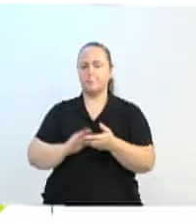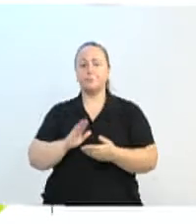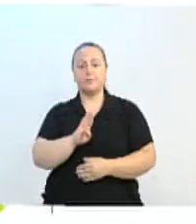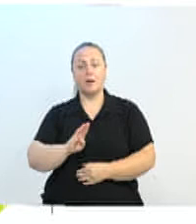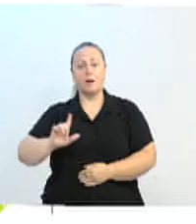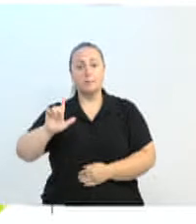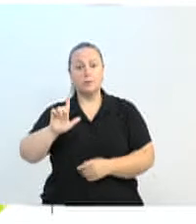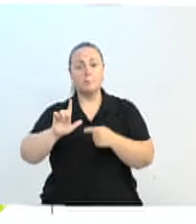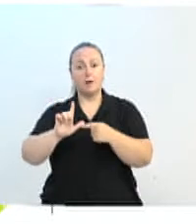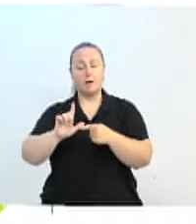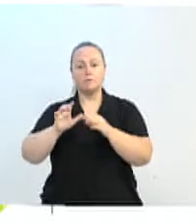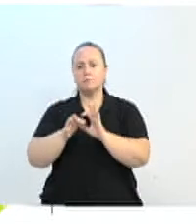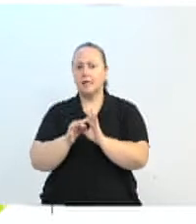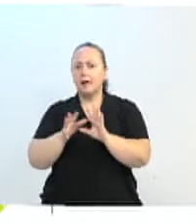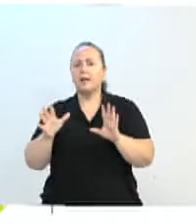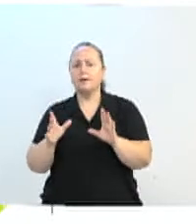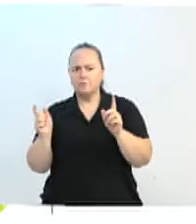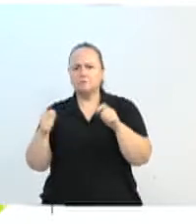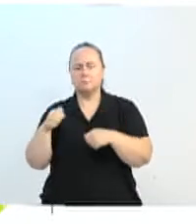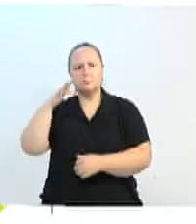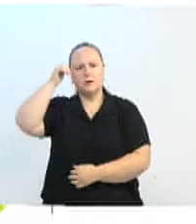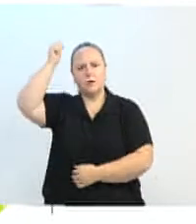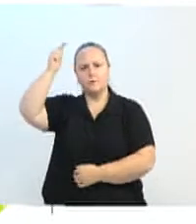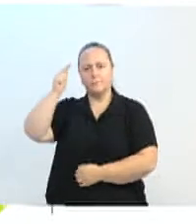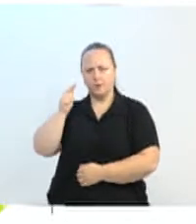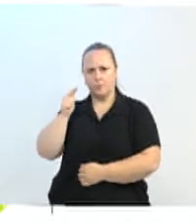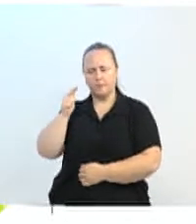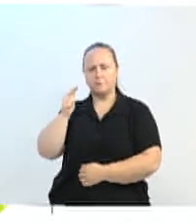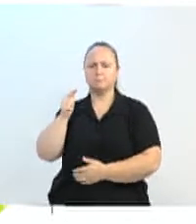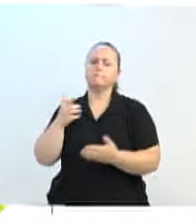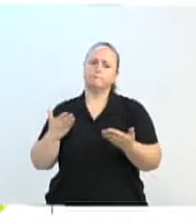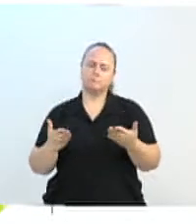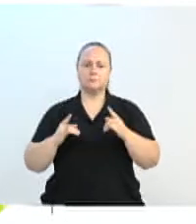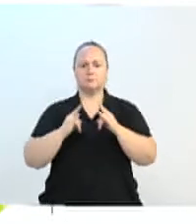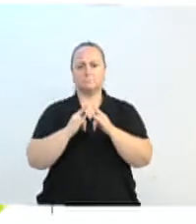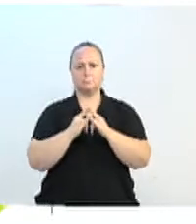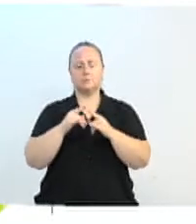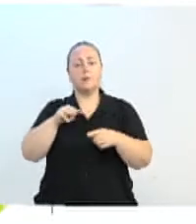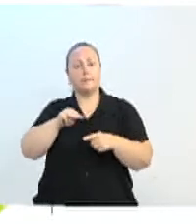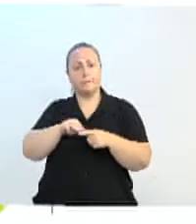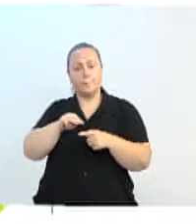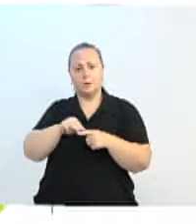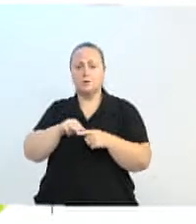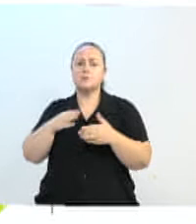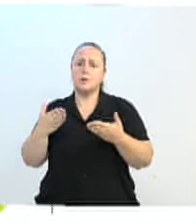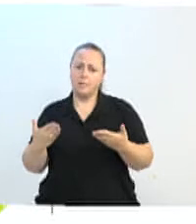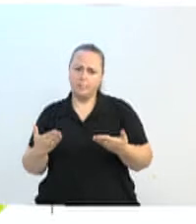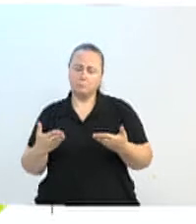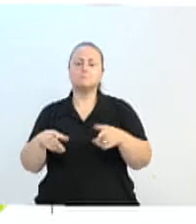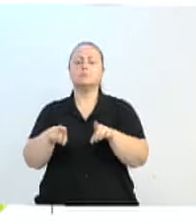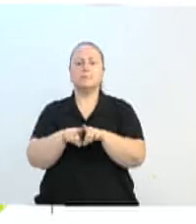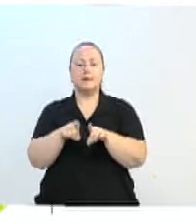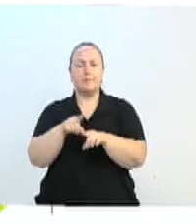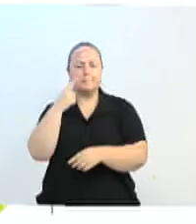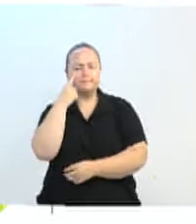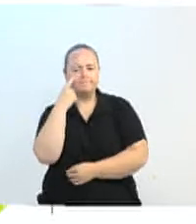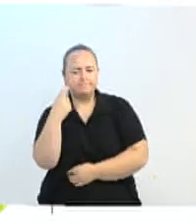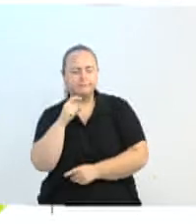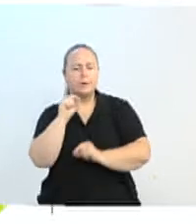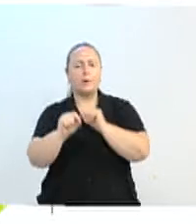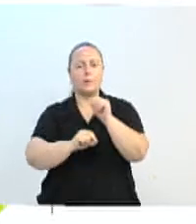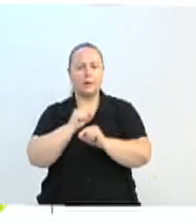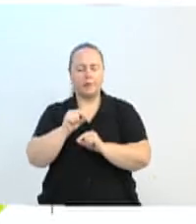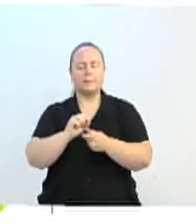foi a FURB, por dois motivos. Ela é uma entidade municipal, é uma autarquia nossa, e depois é muito interessante ter esse centro de